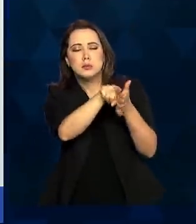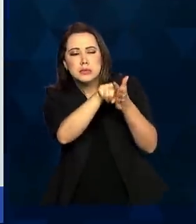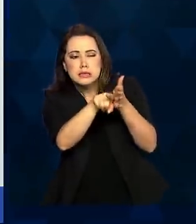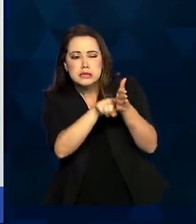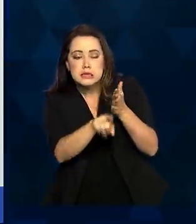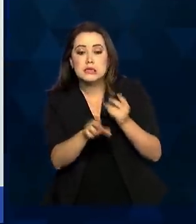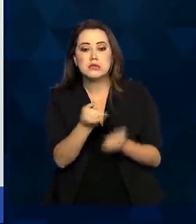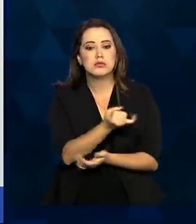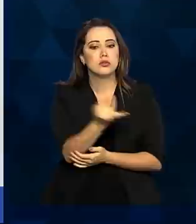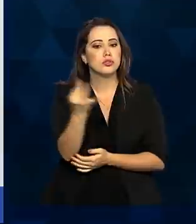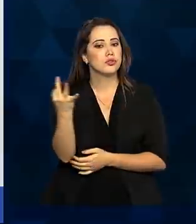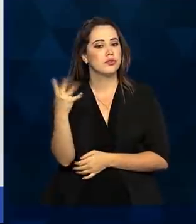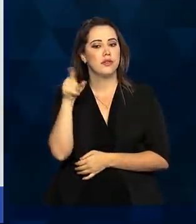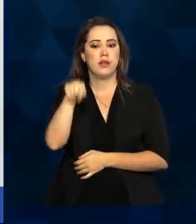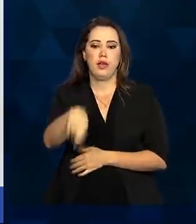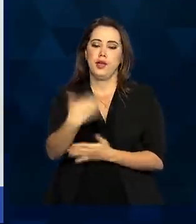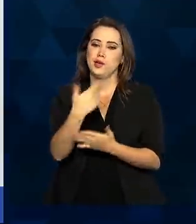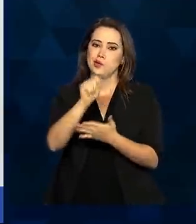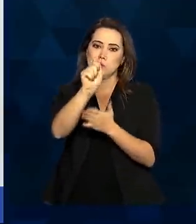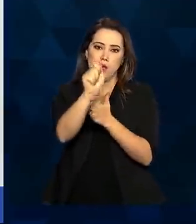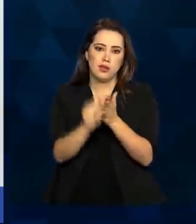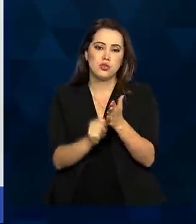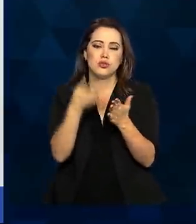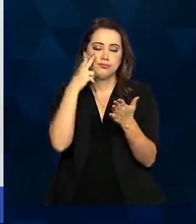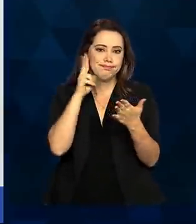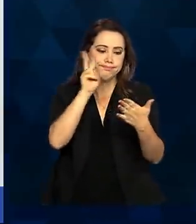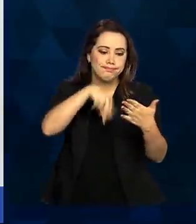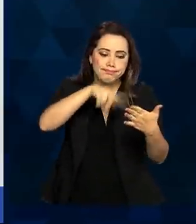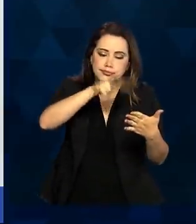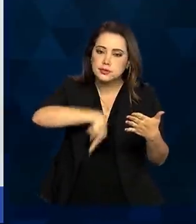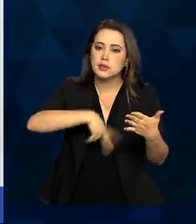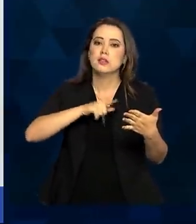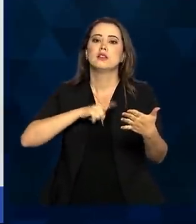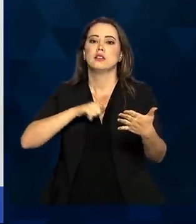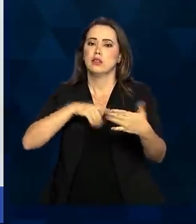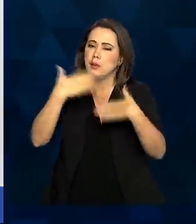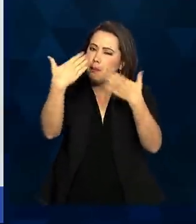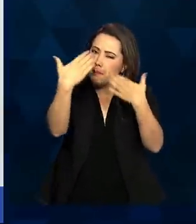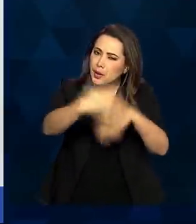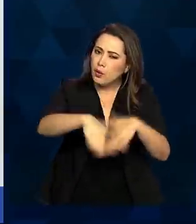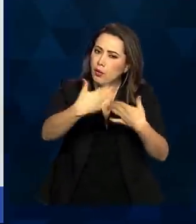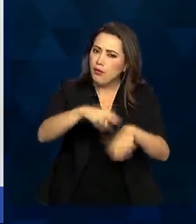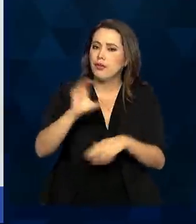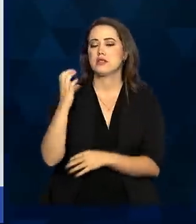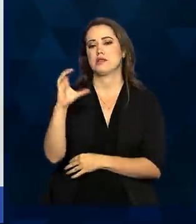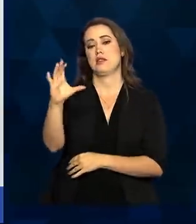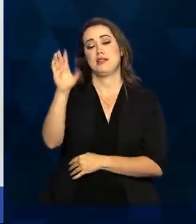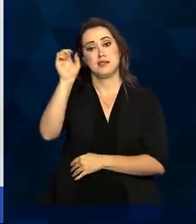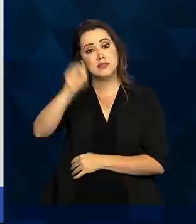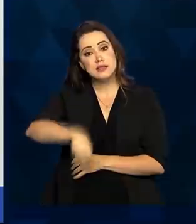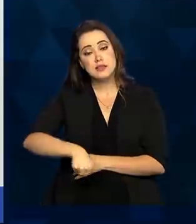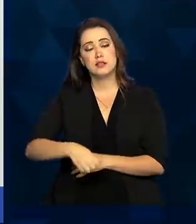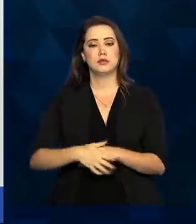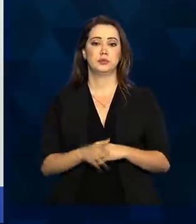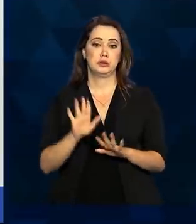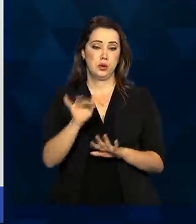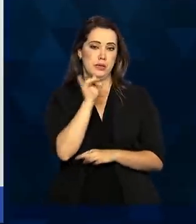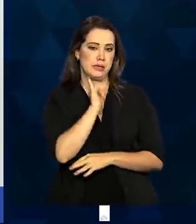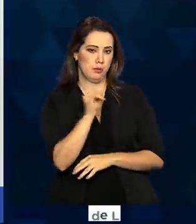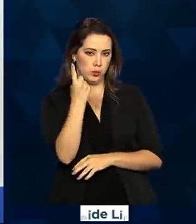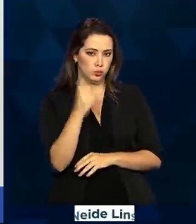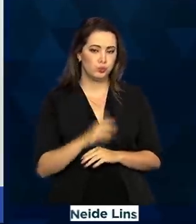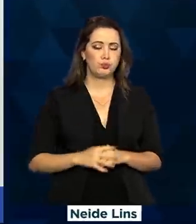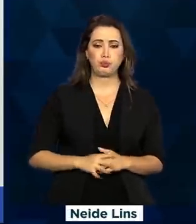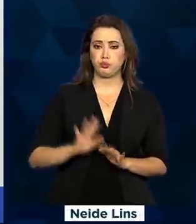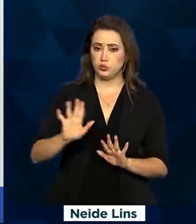artigos analisados. Temos evidências científicas. Só para ter um exemplo, uma das